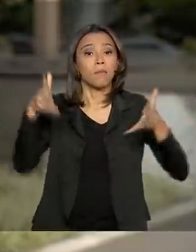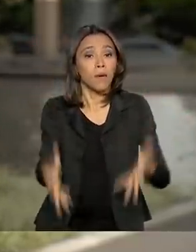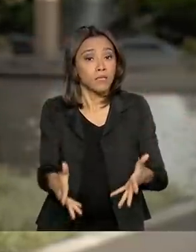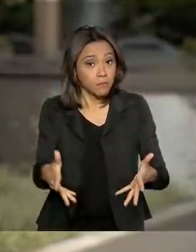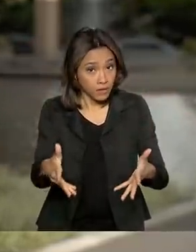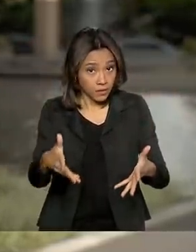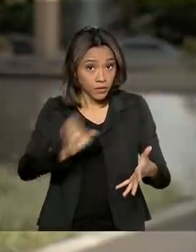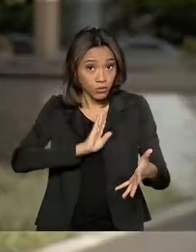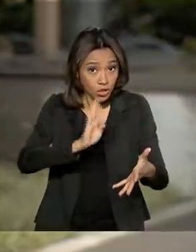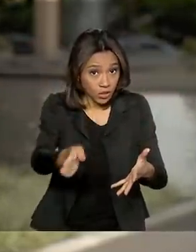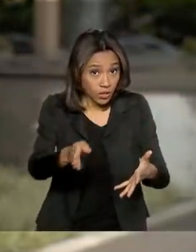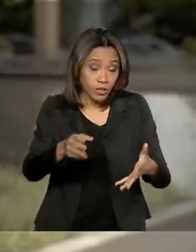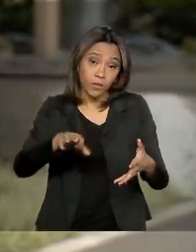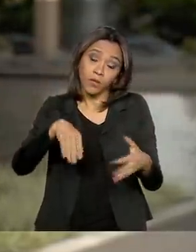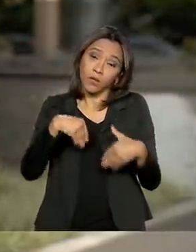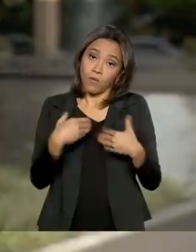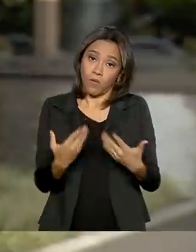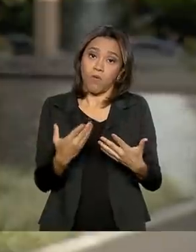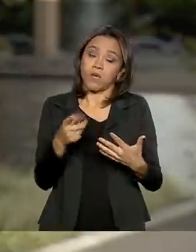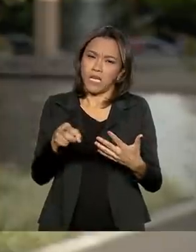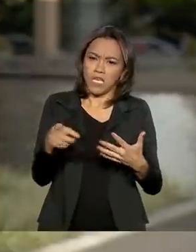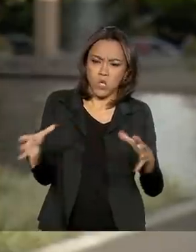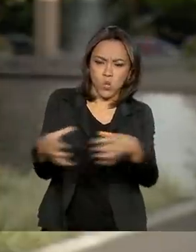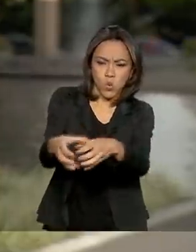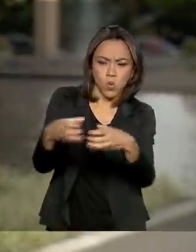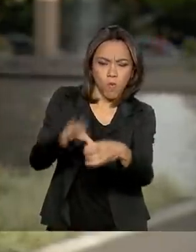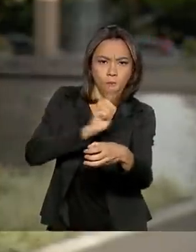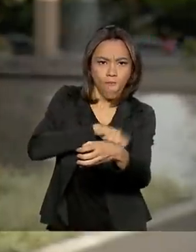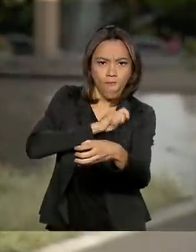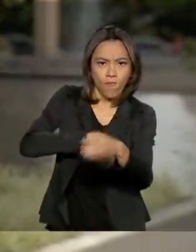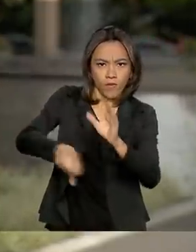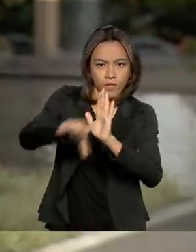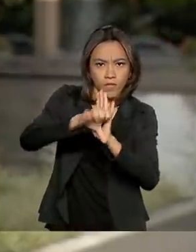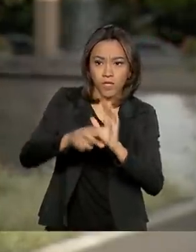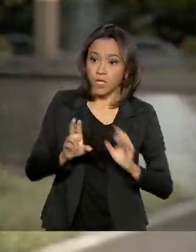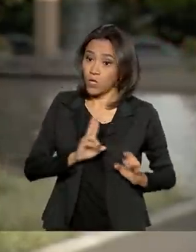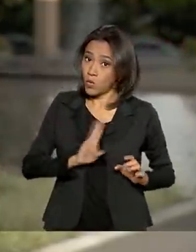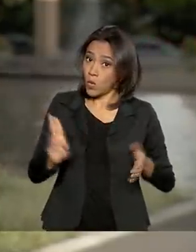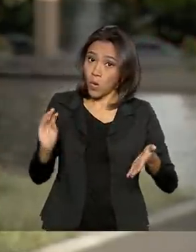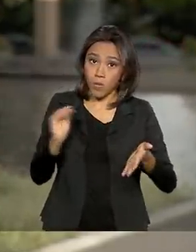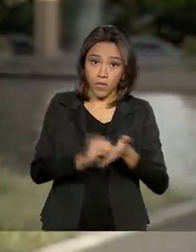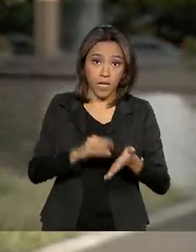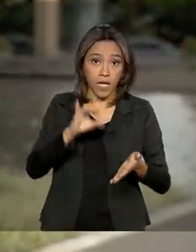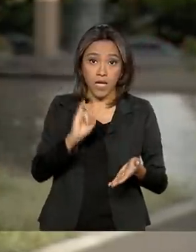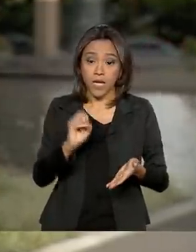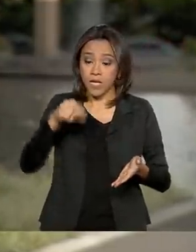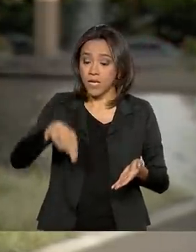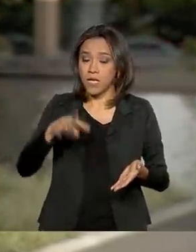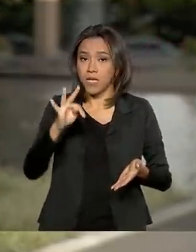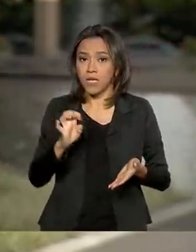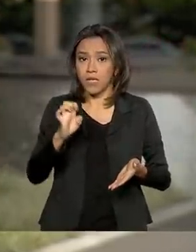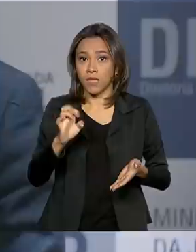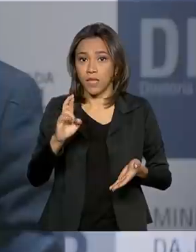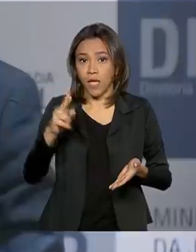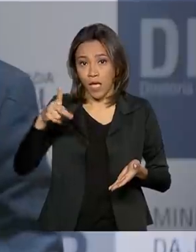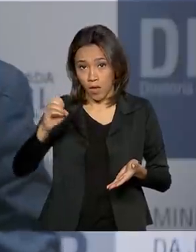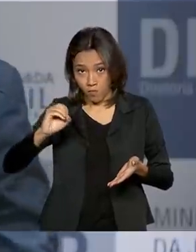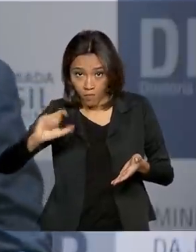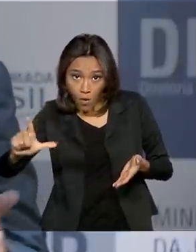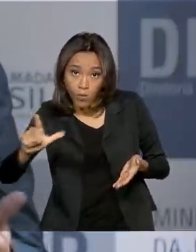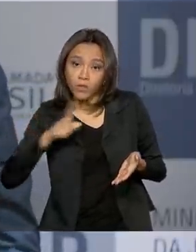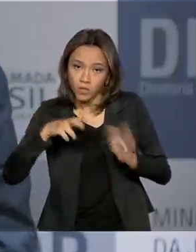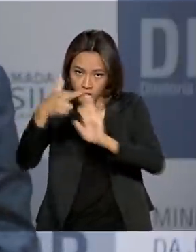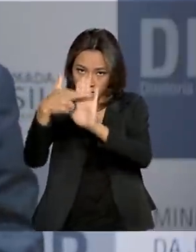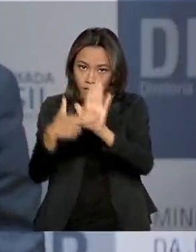ou indireta em organização criminosa e não estar na lista da Interpol, a Polícia Criminal Internacional. Como